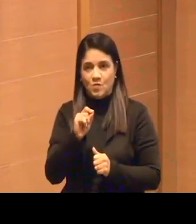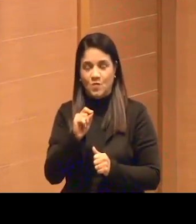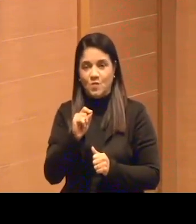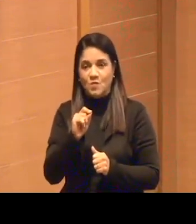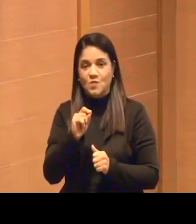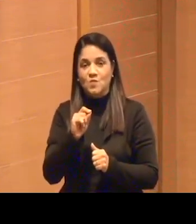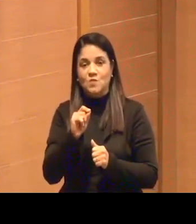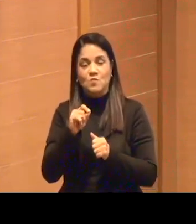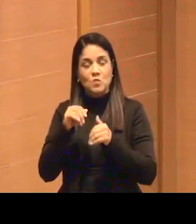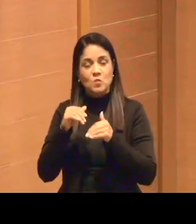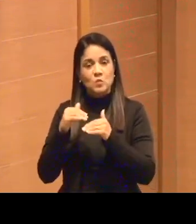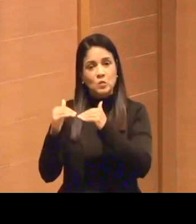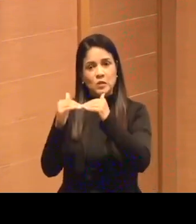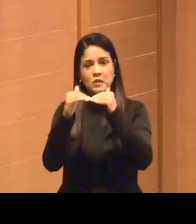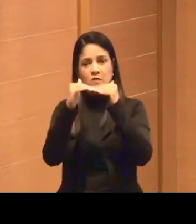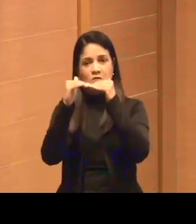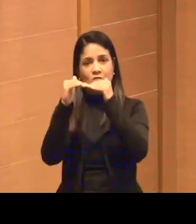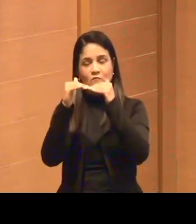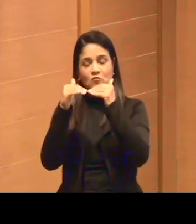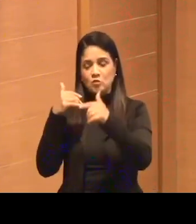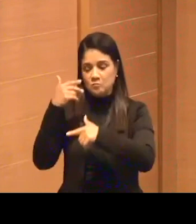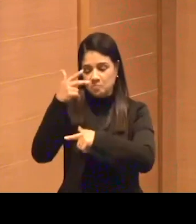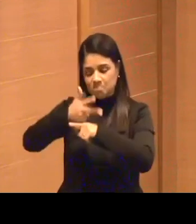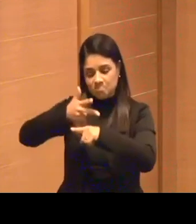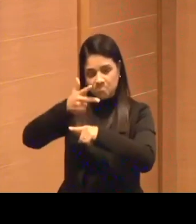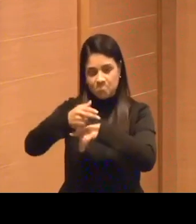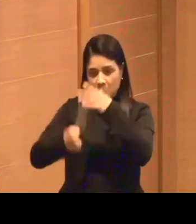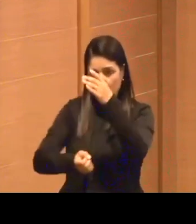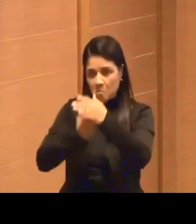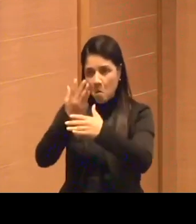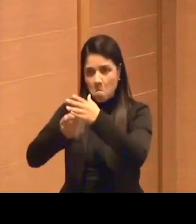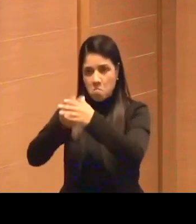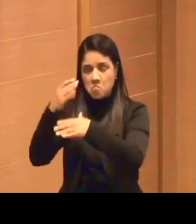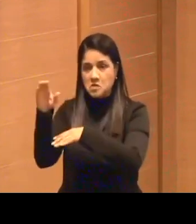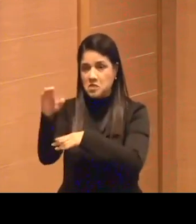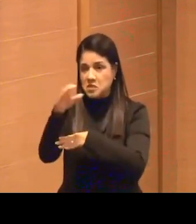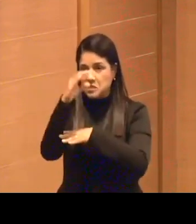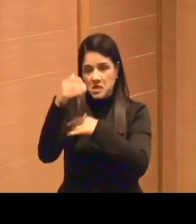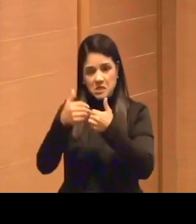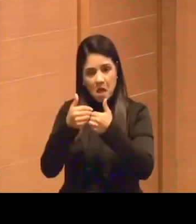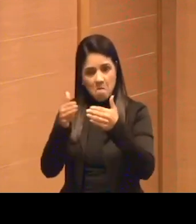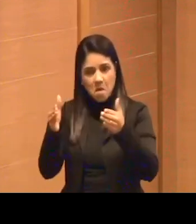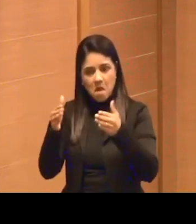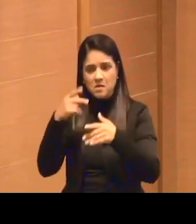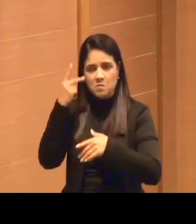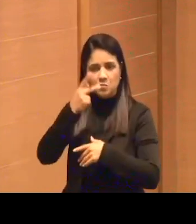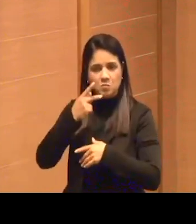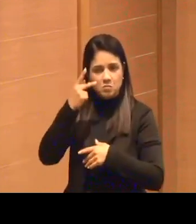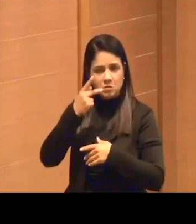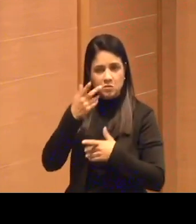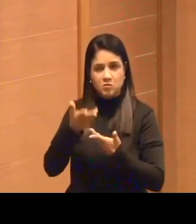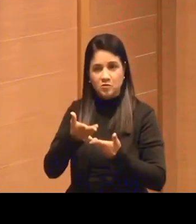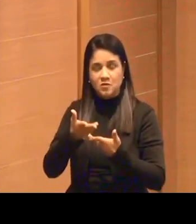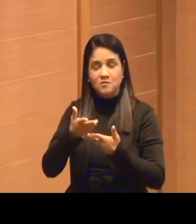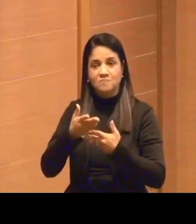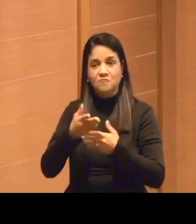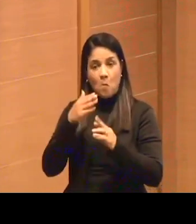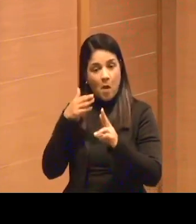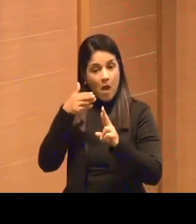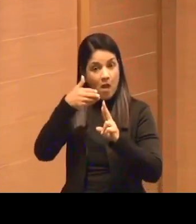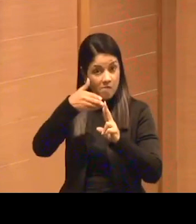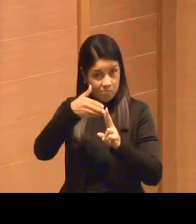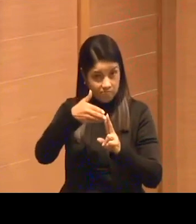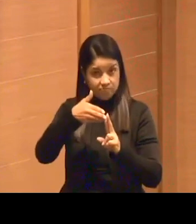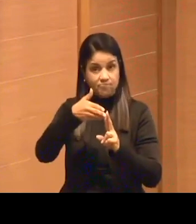esse nível de produção de vídeo, essa política de ciência aberta, que foi praticamente uma referência para todos. É incrível, mas